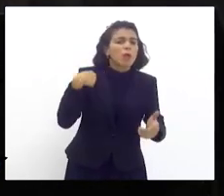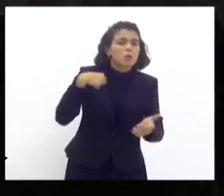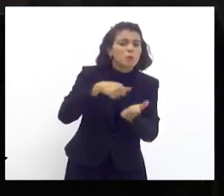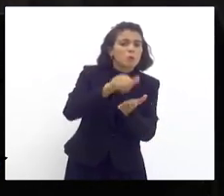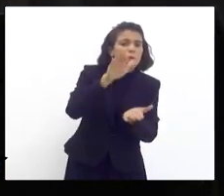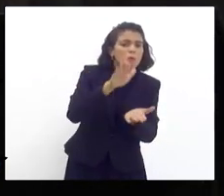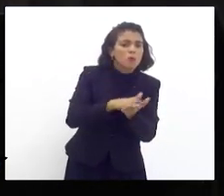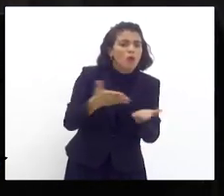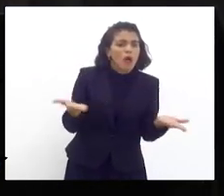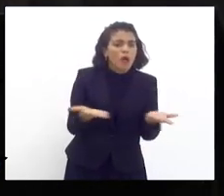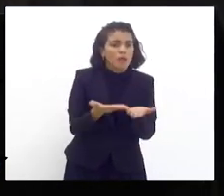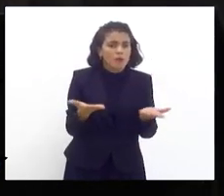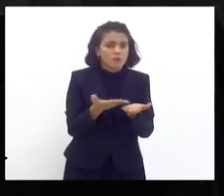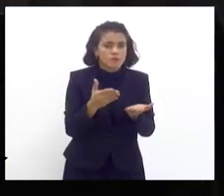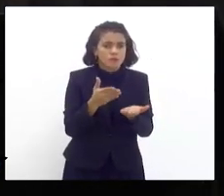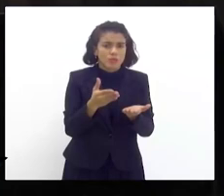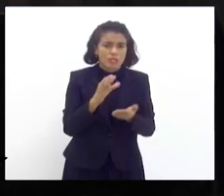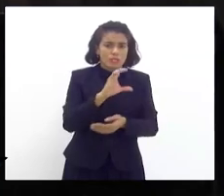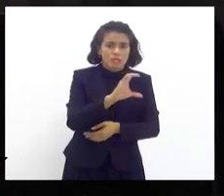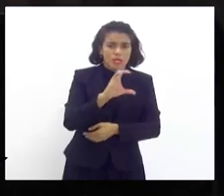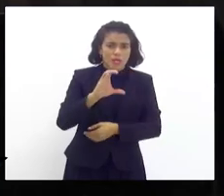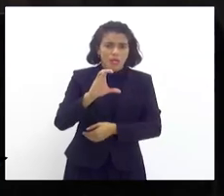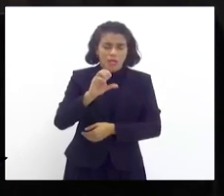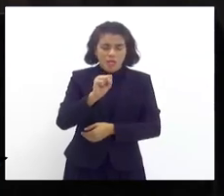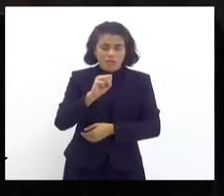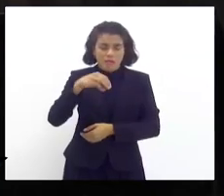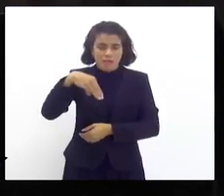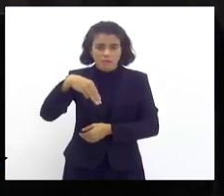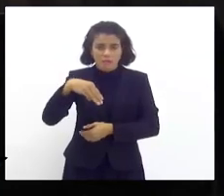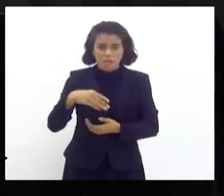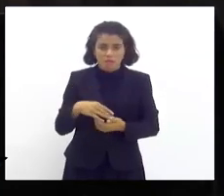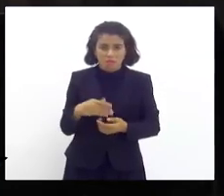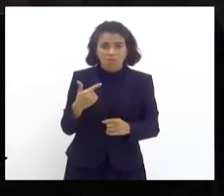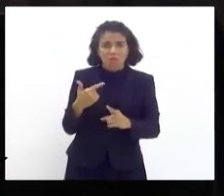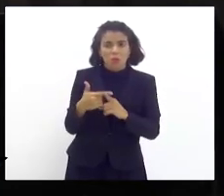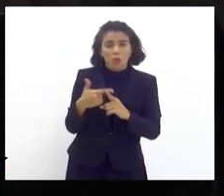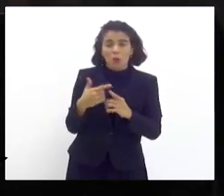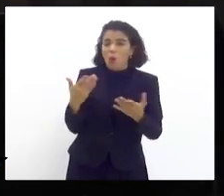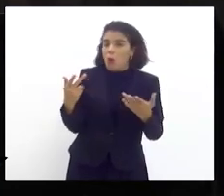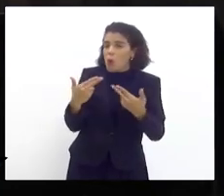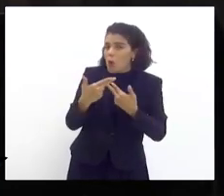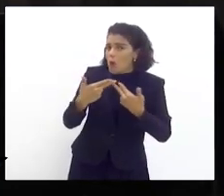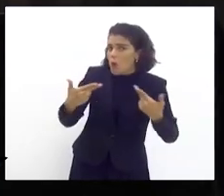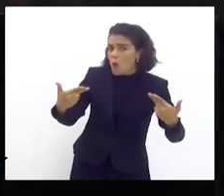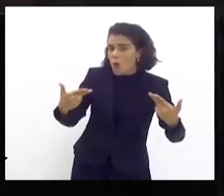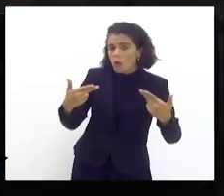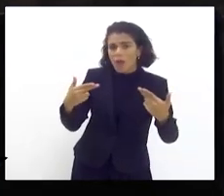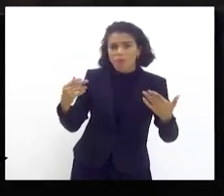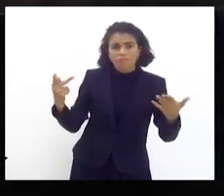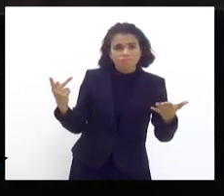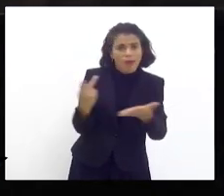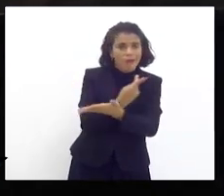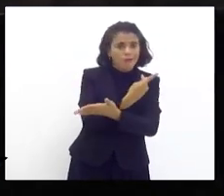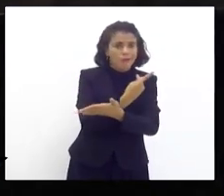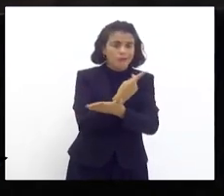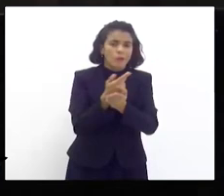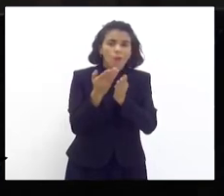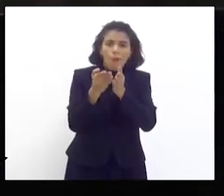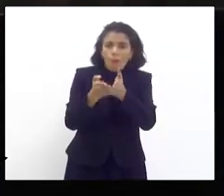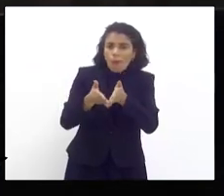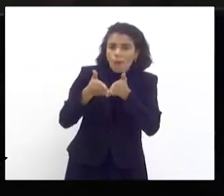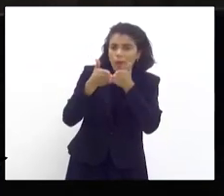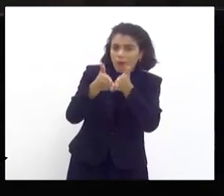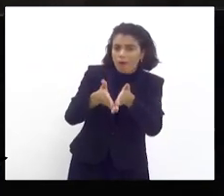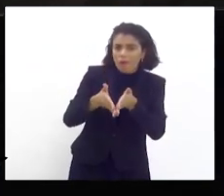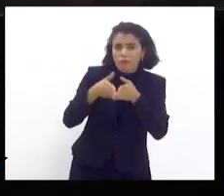a CSN, porque tem na licença ambiental que qualquer incidente que aconteça com um navio que transporte qualquer